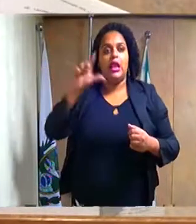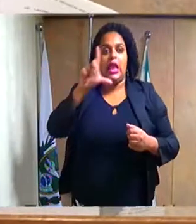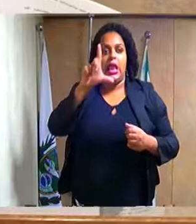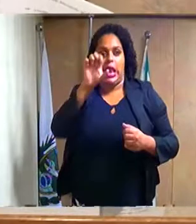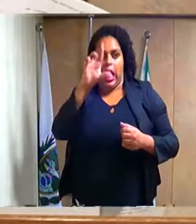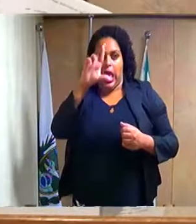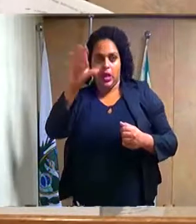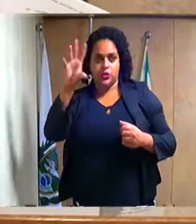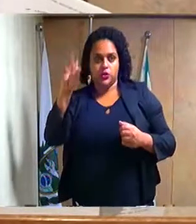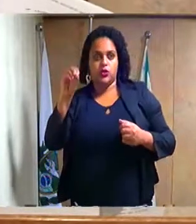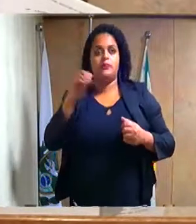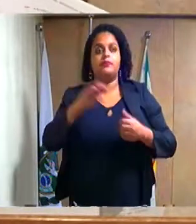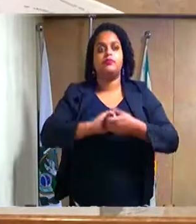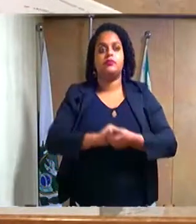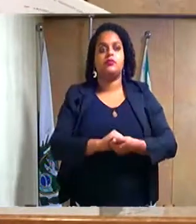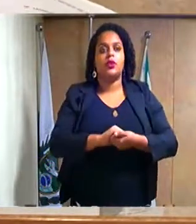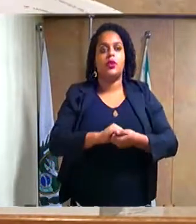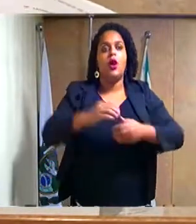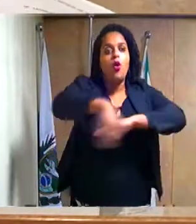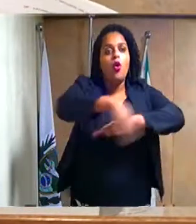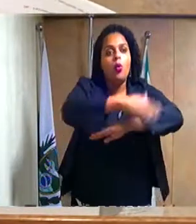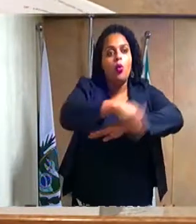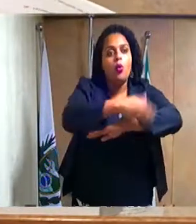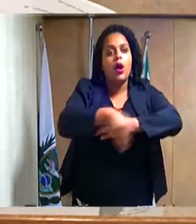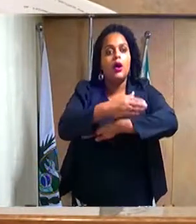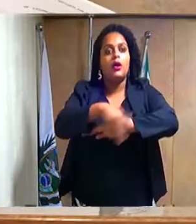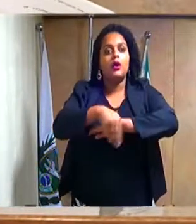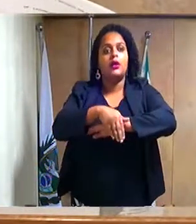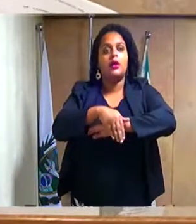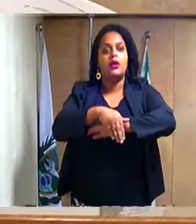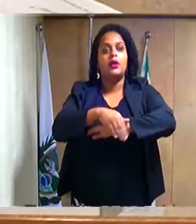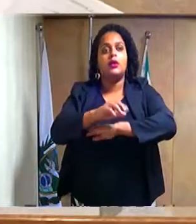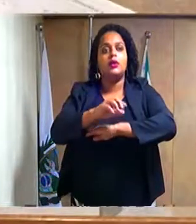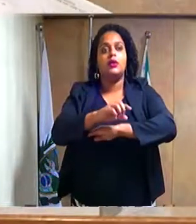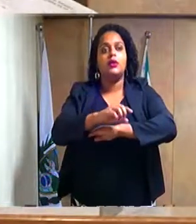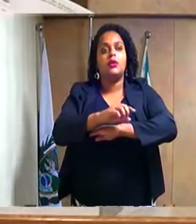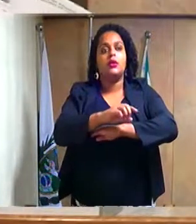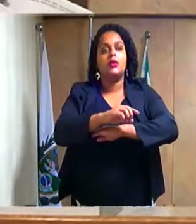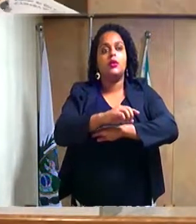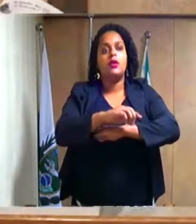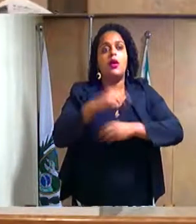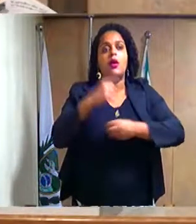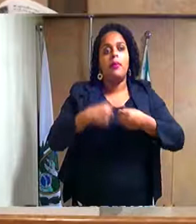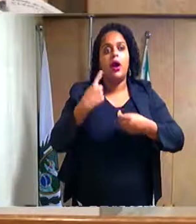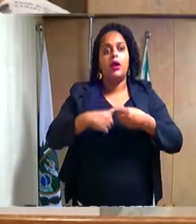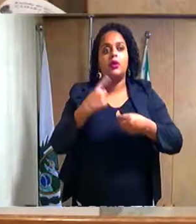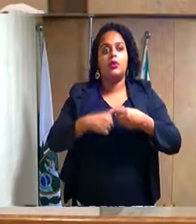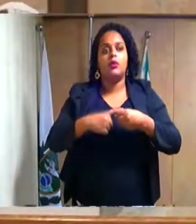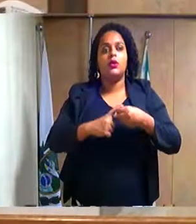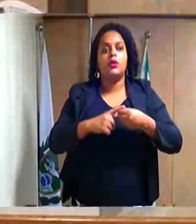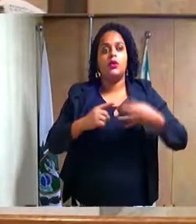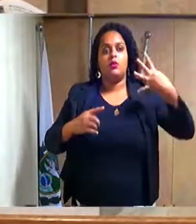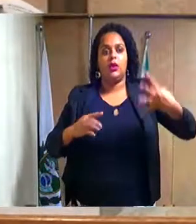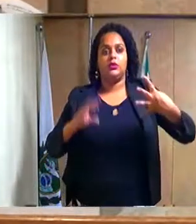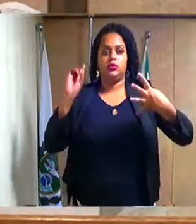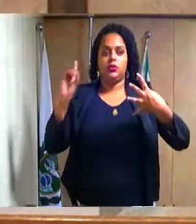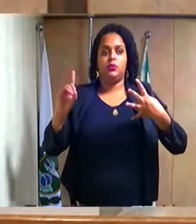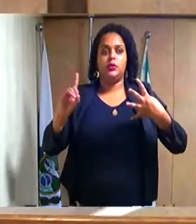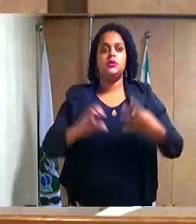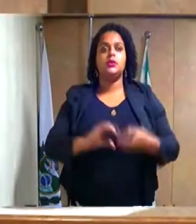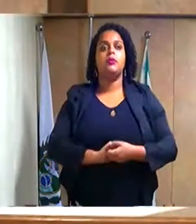em toda extensão da Avenida João Alberto, bairro Parque Dourado, quarto distrito deste município.